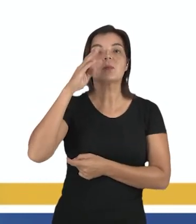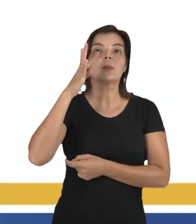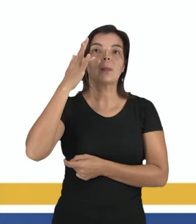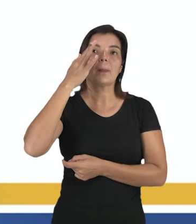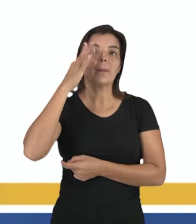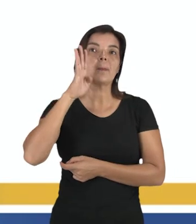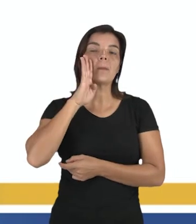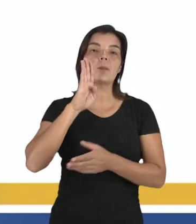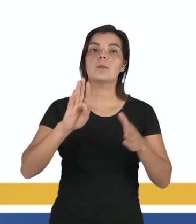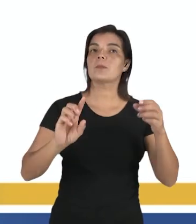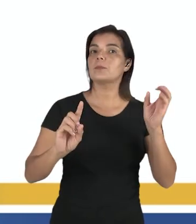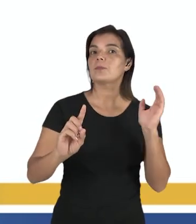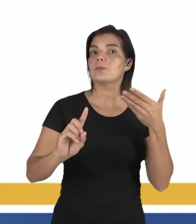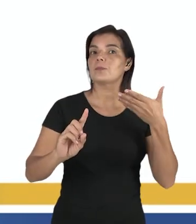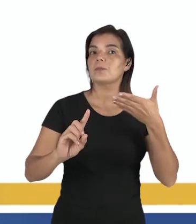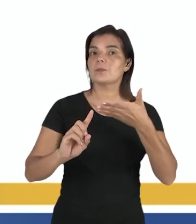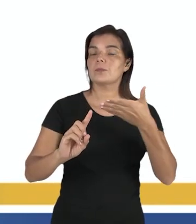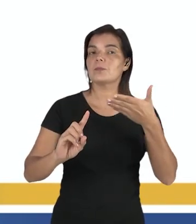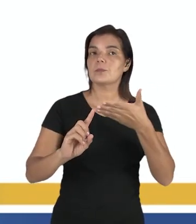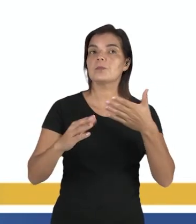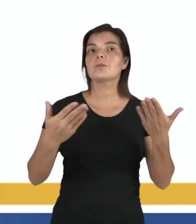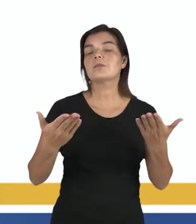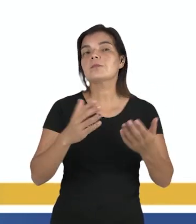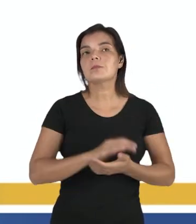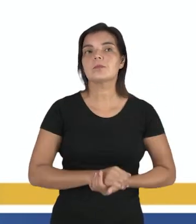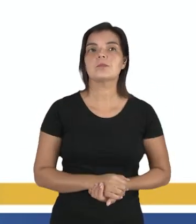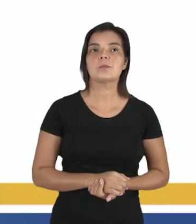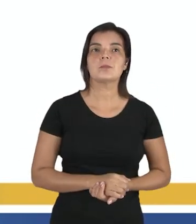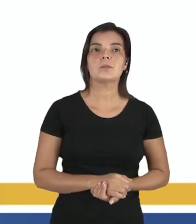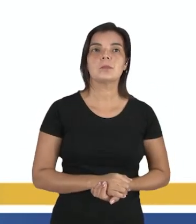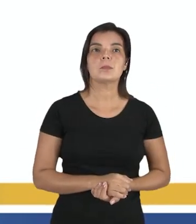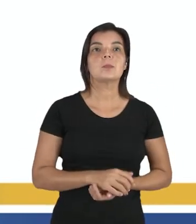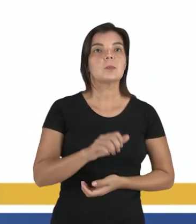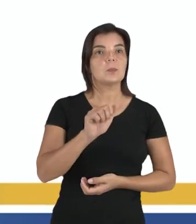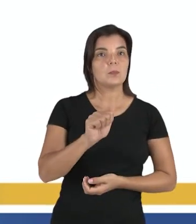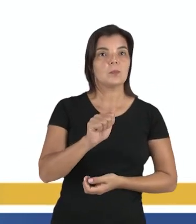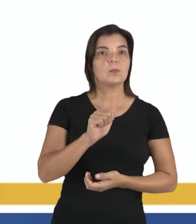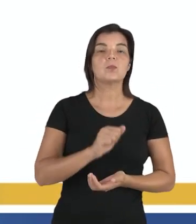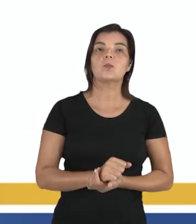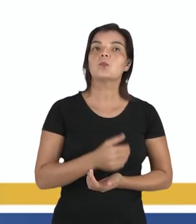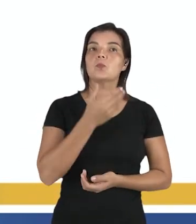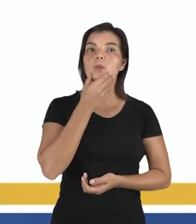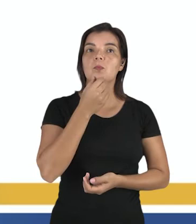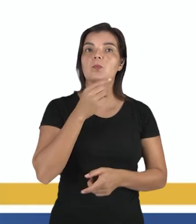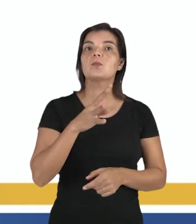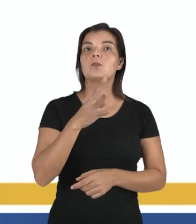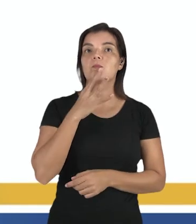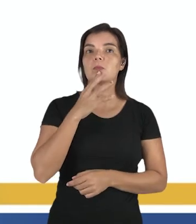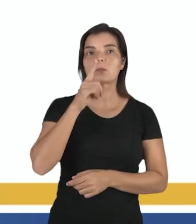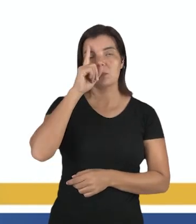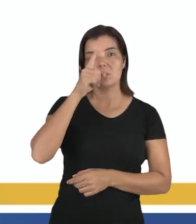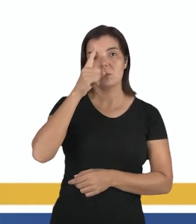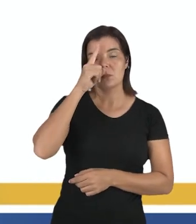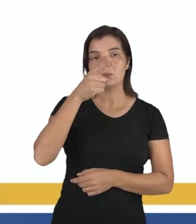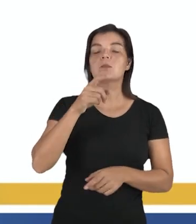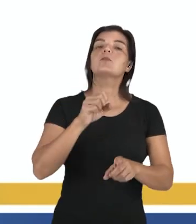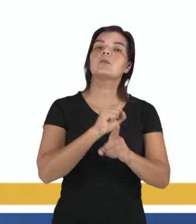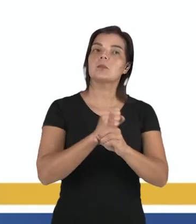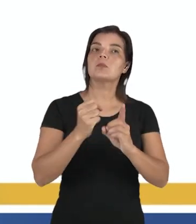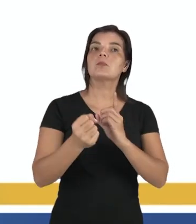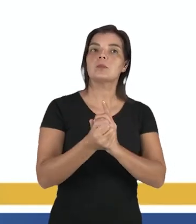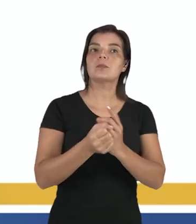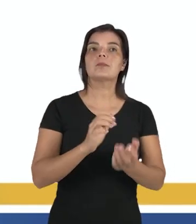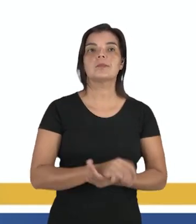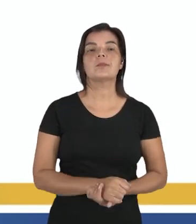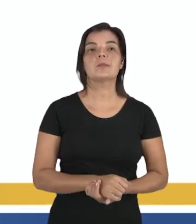Baconiano é referência, assinale a alternativa correta, vejam a letra A, o homem deve conhecer para dominar